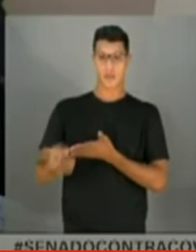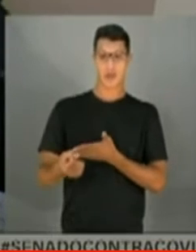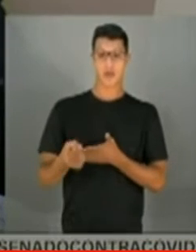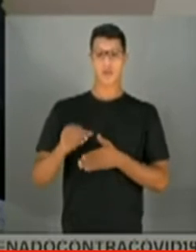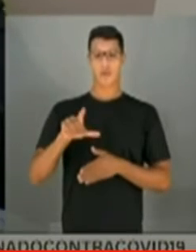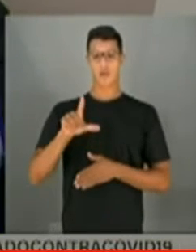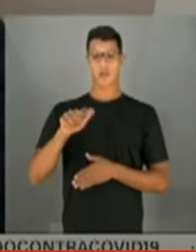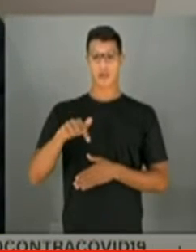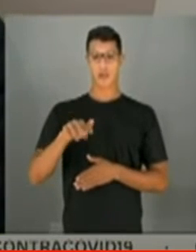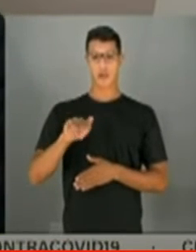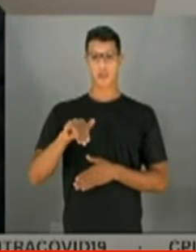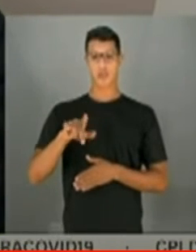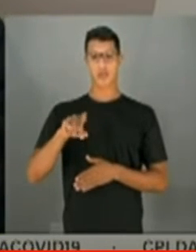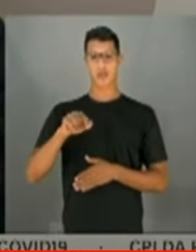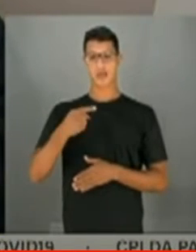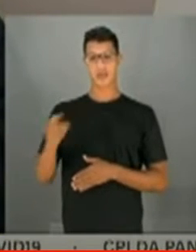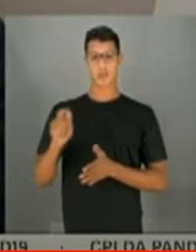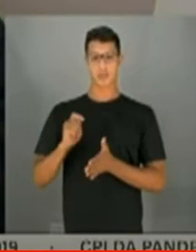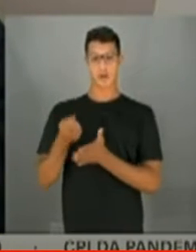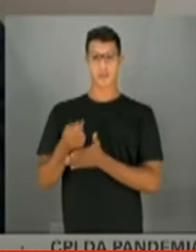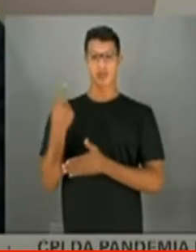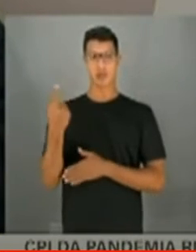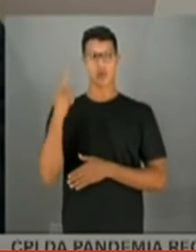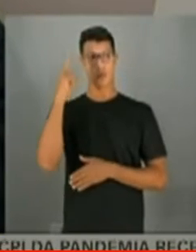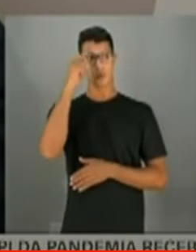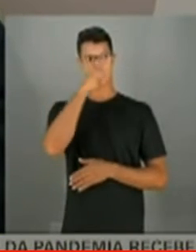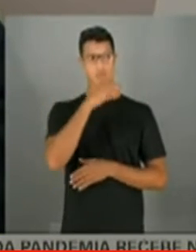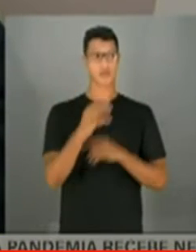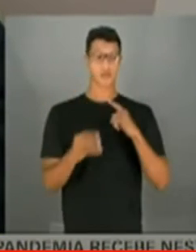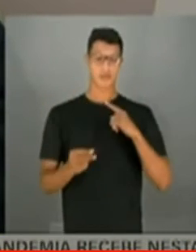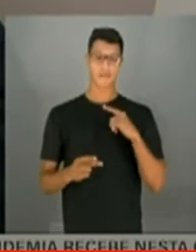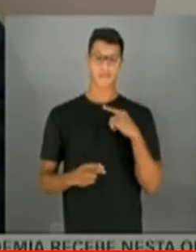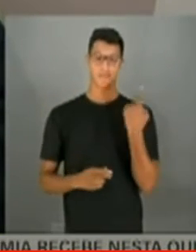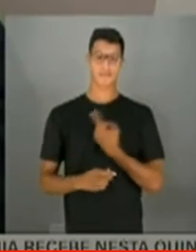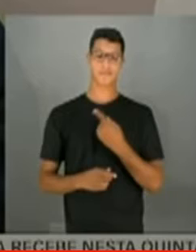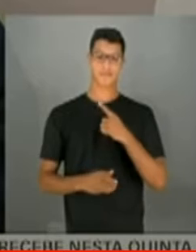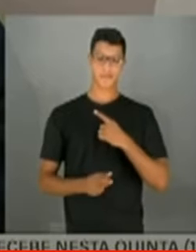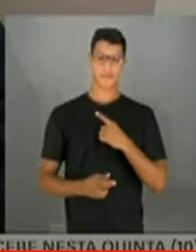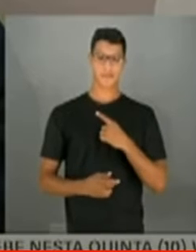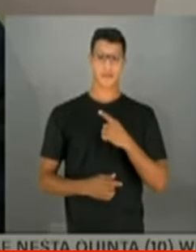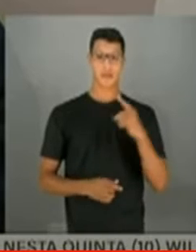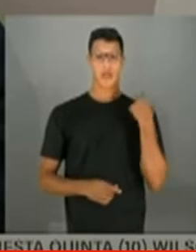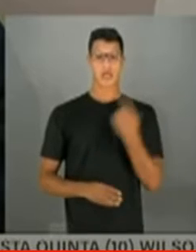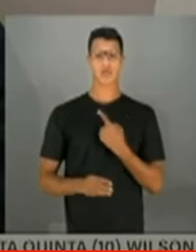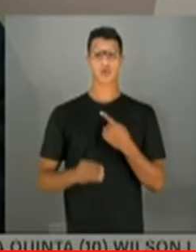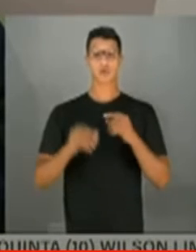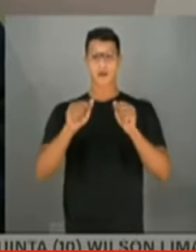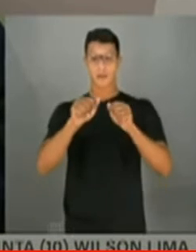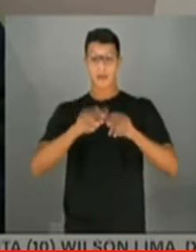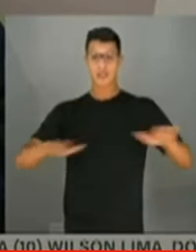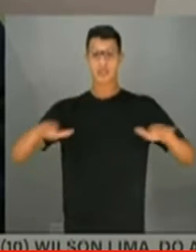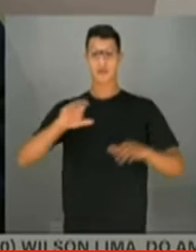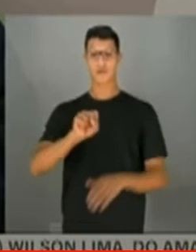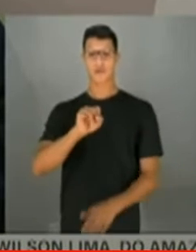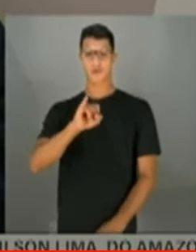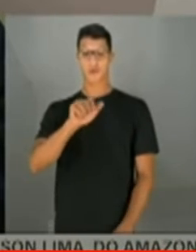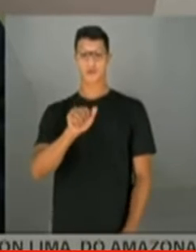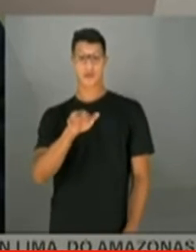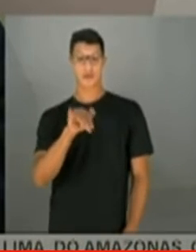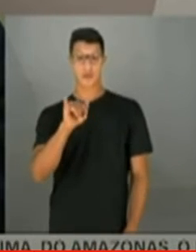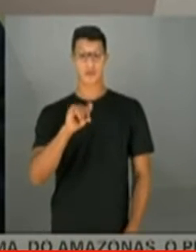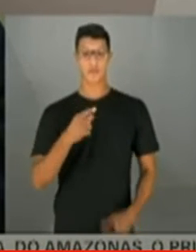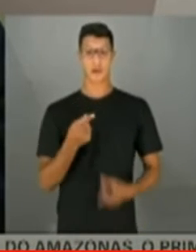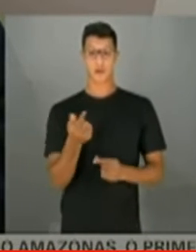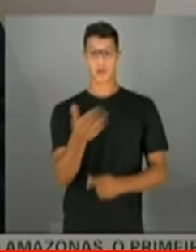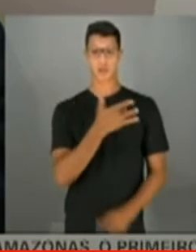para a liquidação e o pagamento. Então, essa é uma dificuldade que nós temos. E a abrangência nacional do CIAF para os